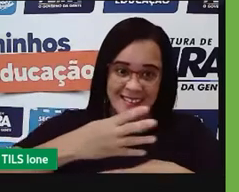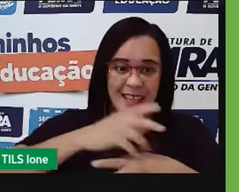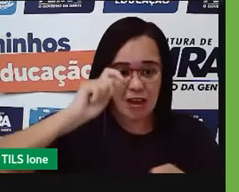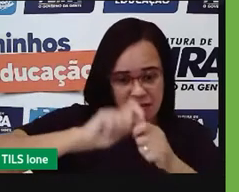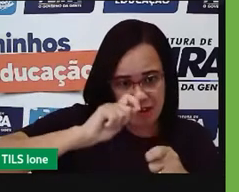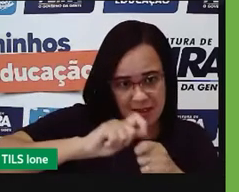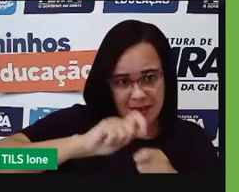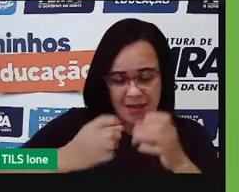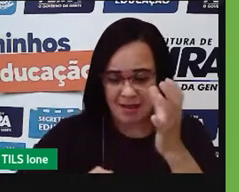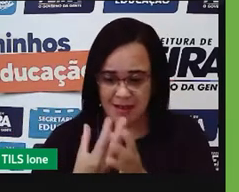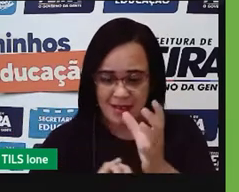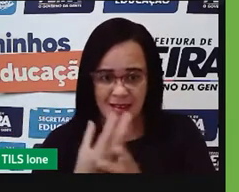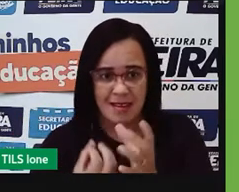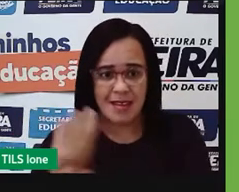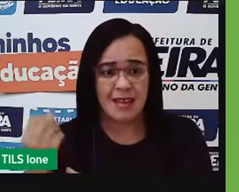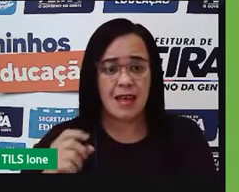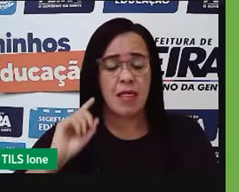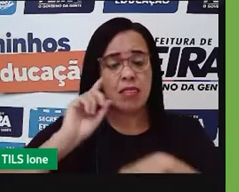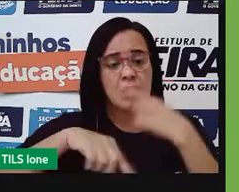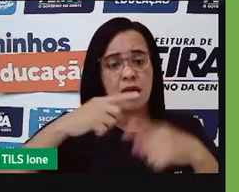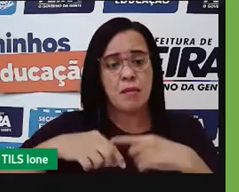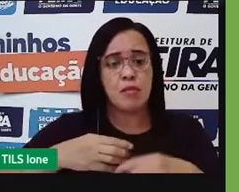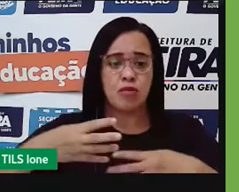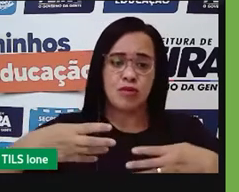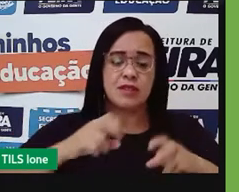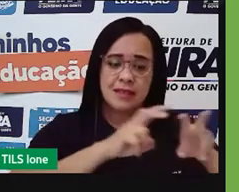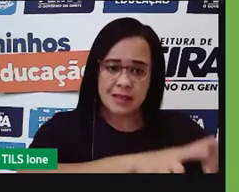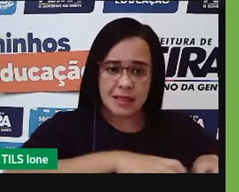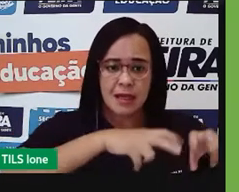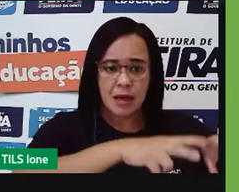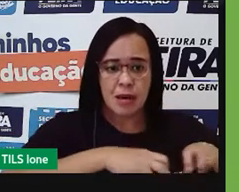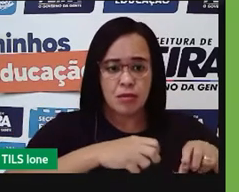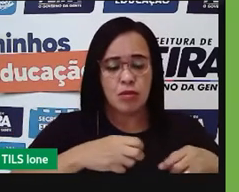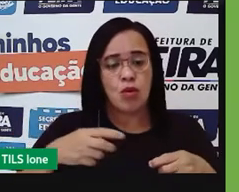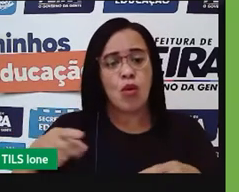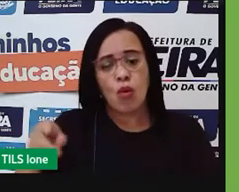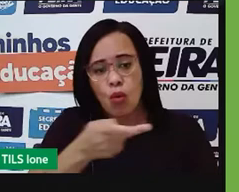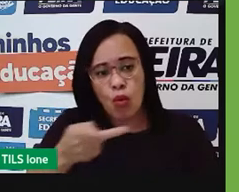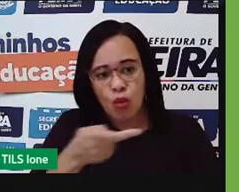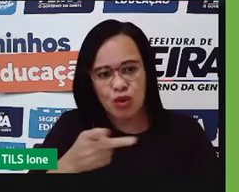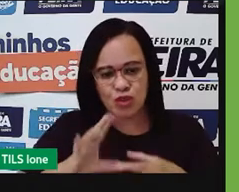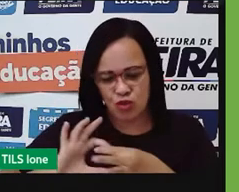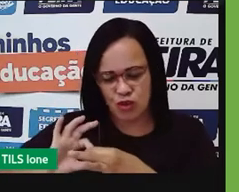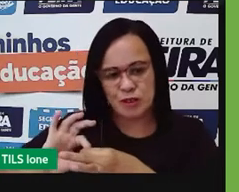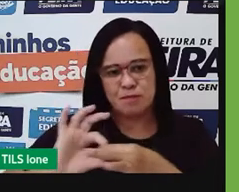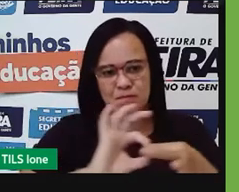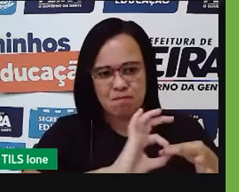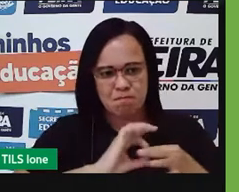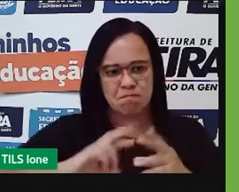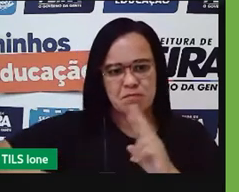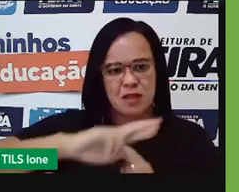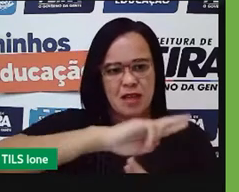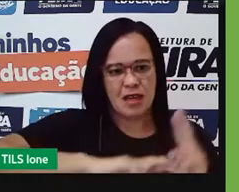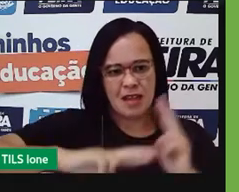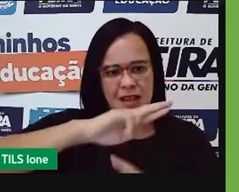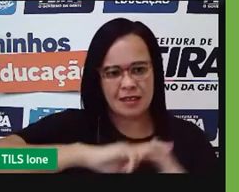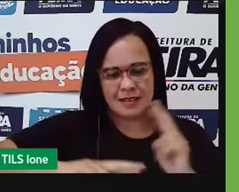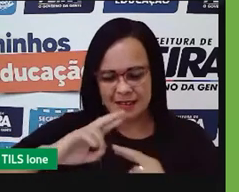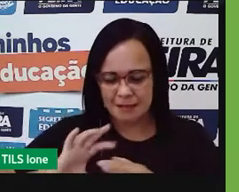ligação, o campo não vive sem a cidade, nem a cidade vive sem o campo, né, então tem uma relação de